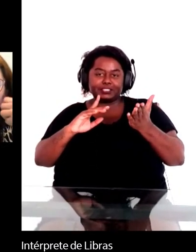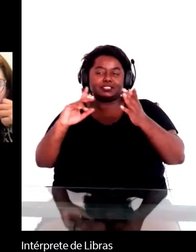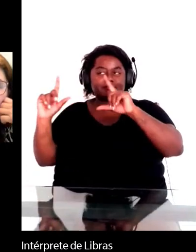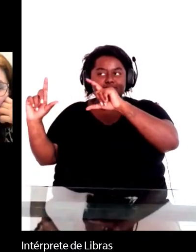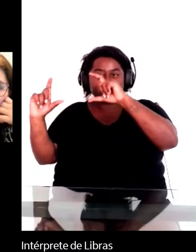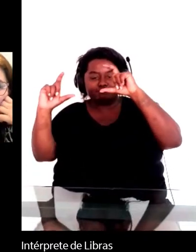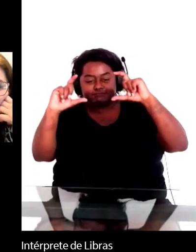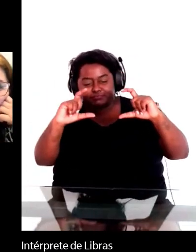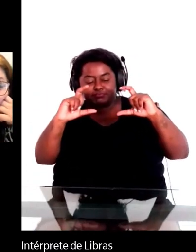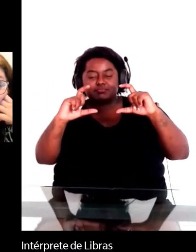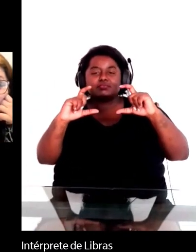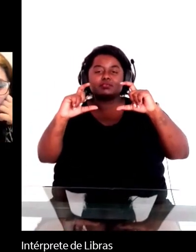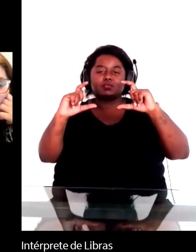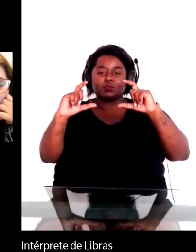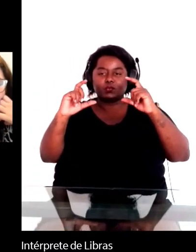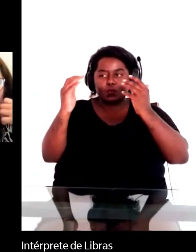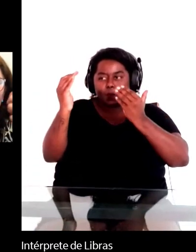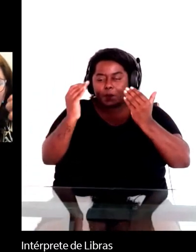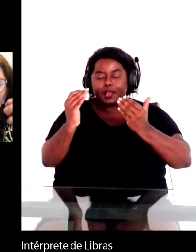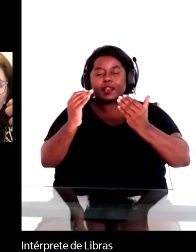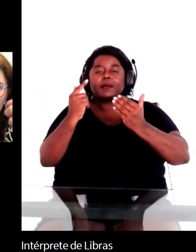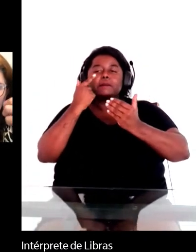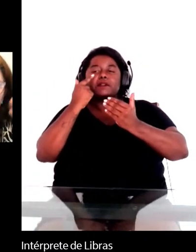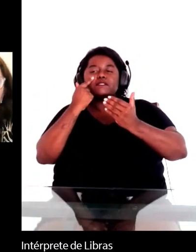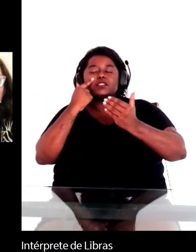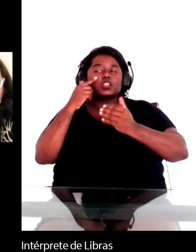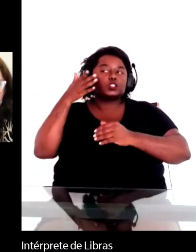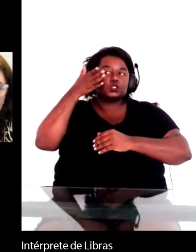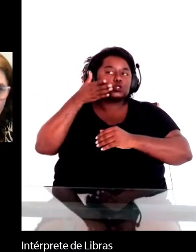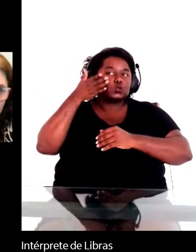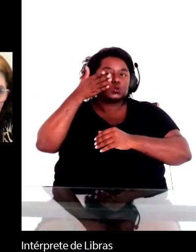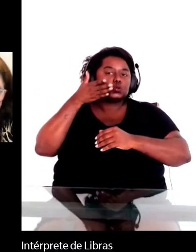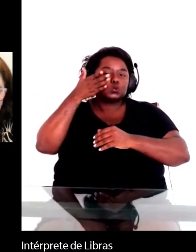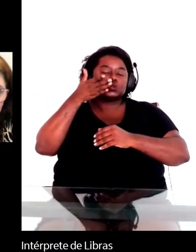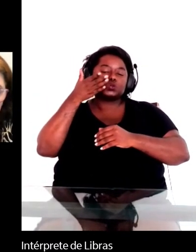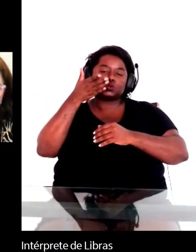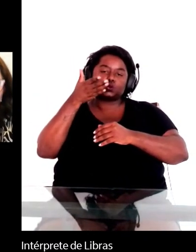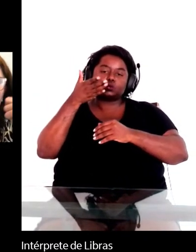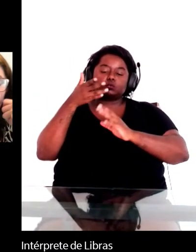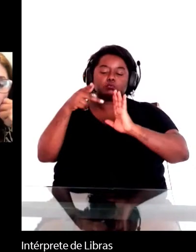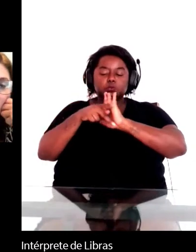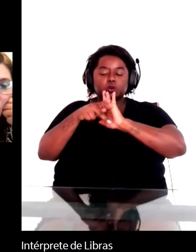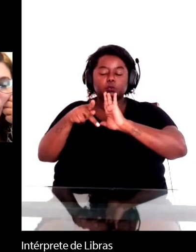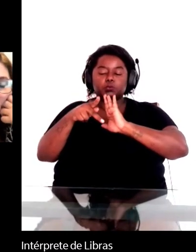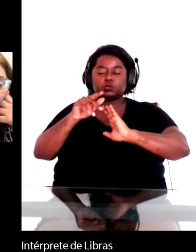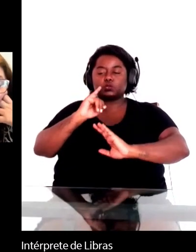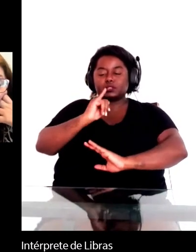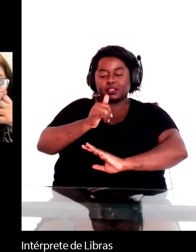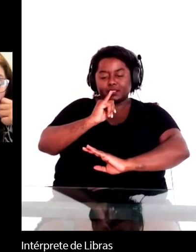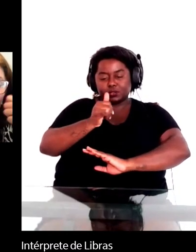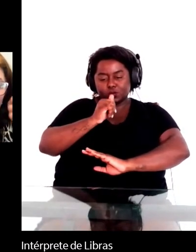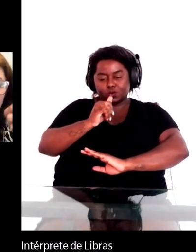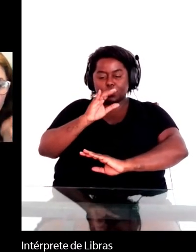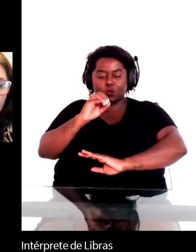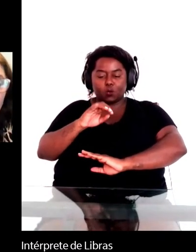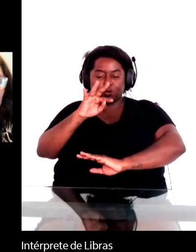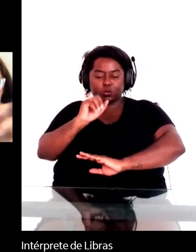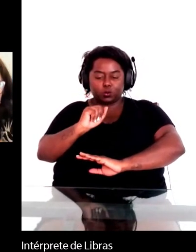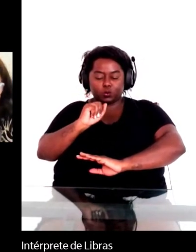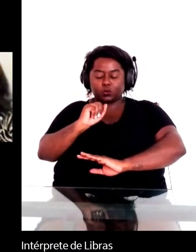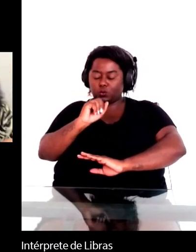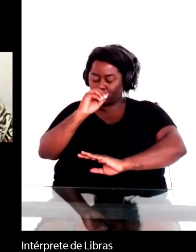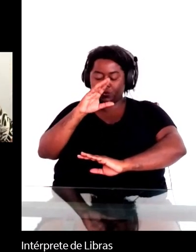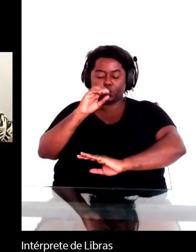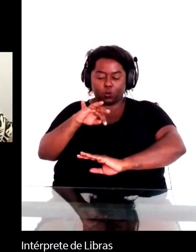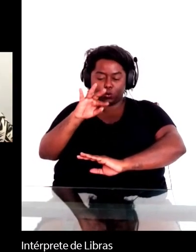aproximação do discurso, do narrador, do conto, dos anúncios